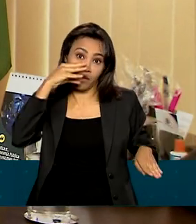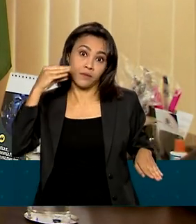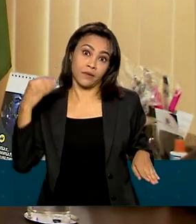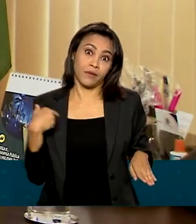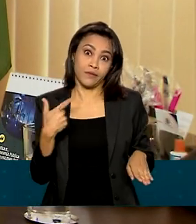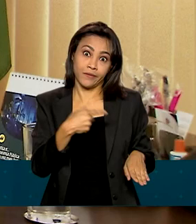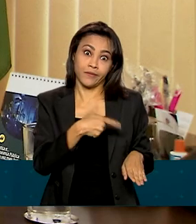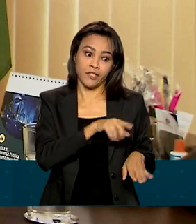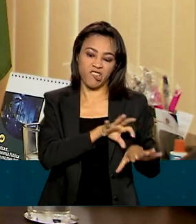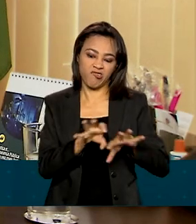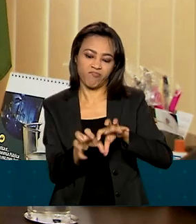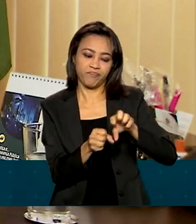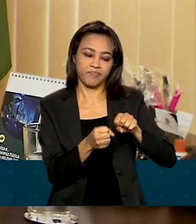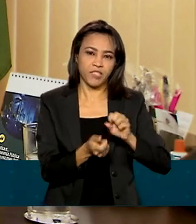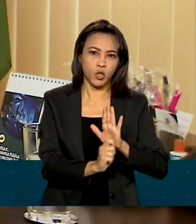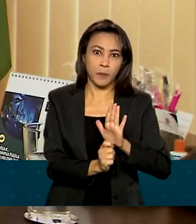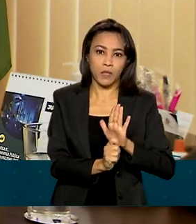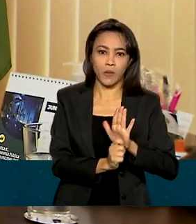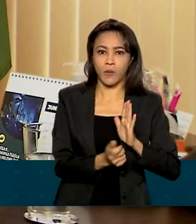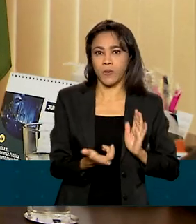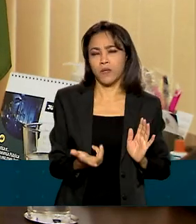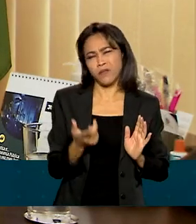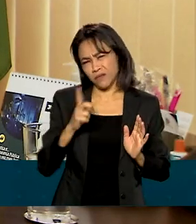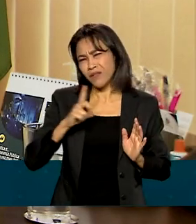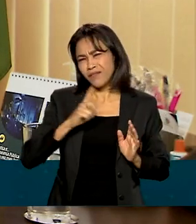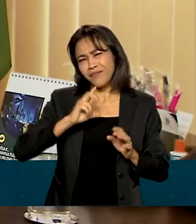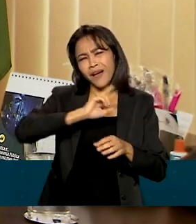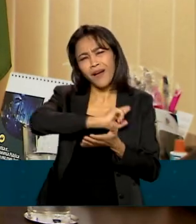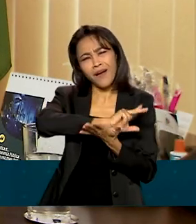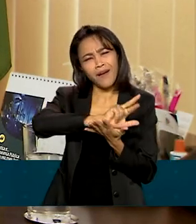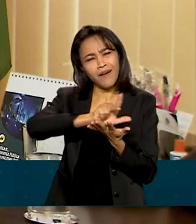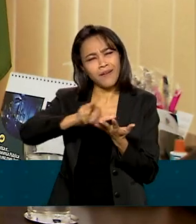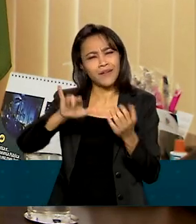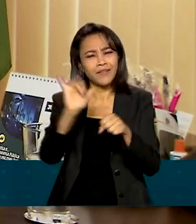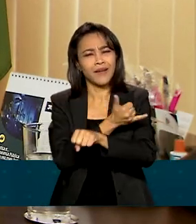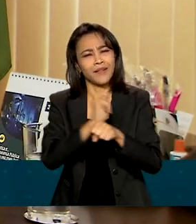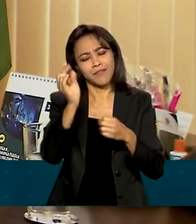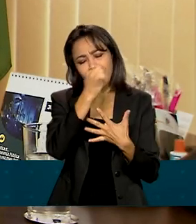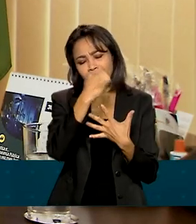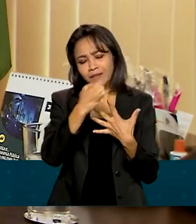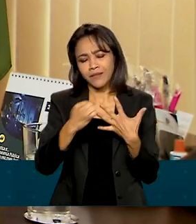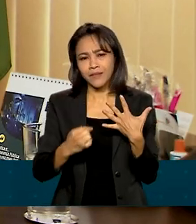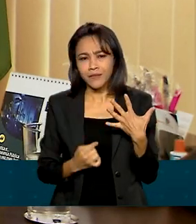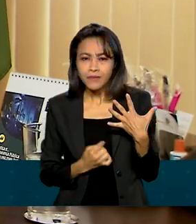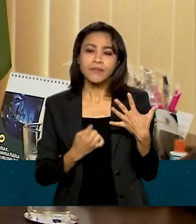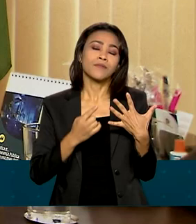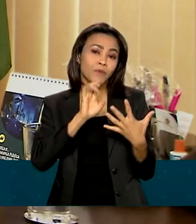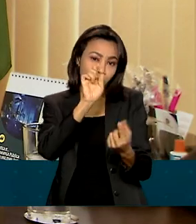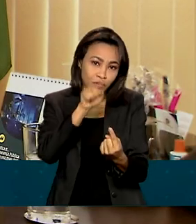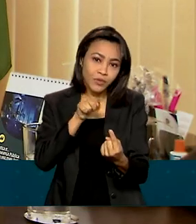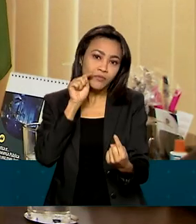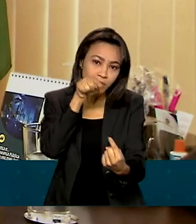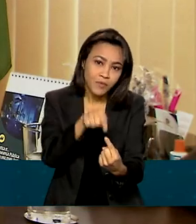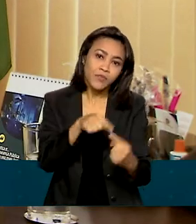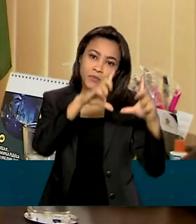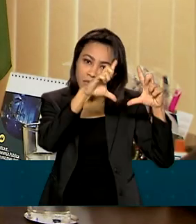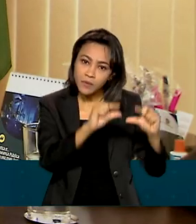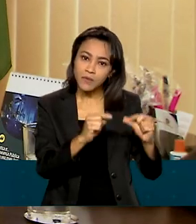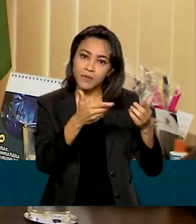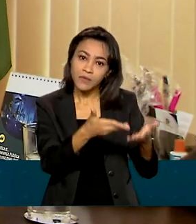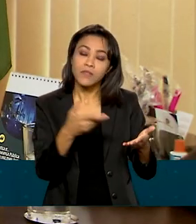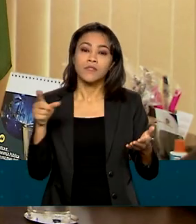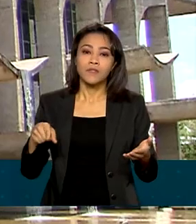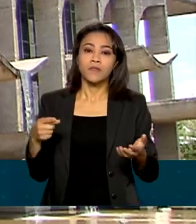cooptadas pelo crime. É uma série de ações voltadas à redução da oferta, no caso do Ministério da Justiça,